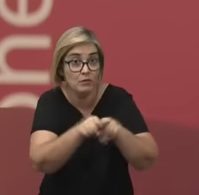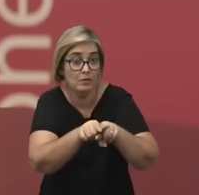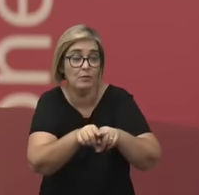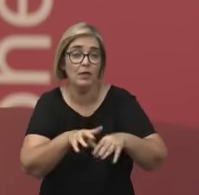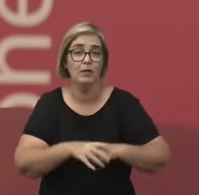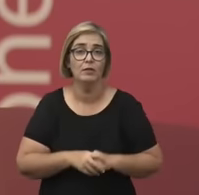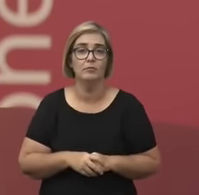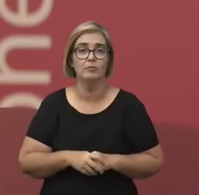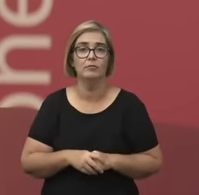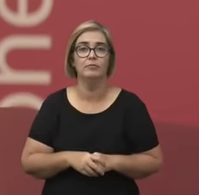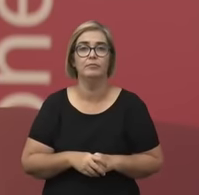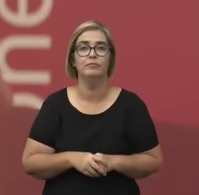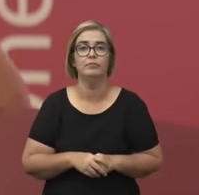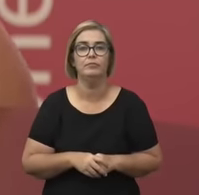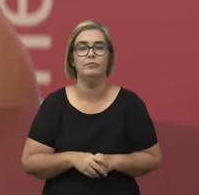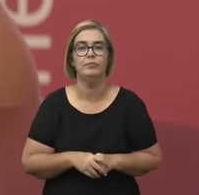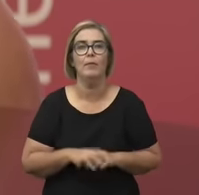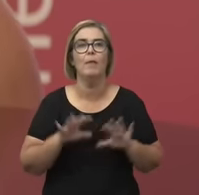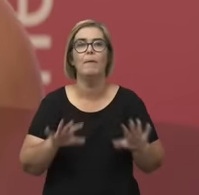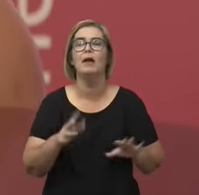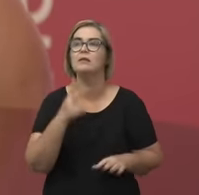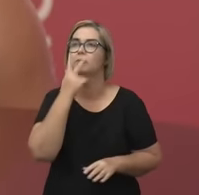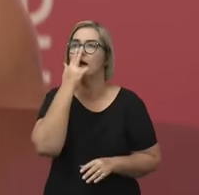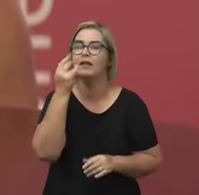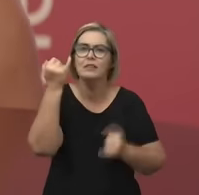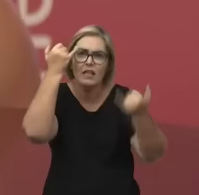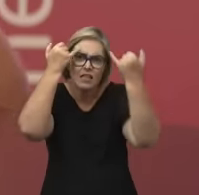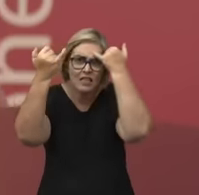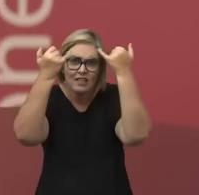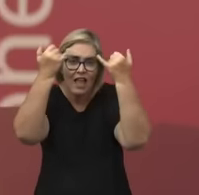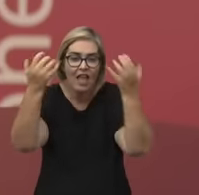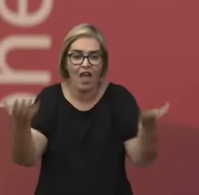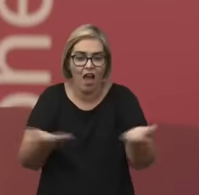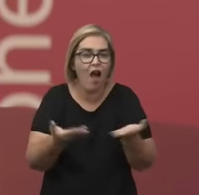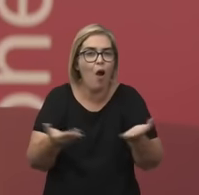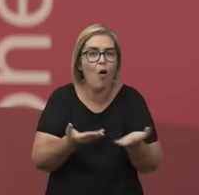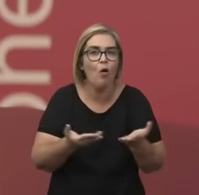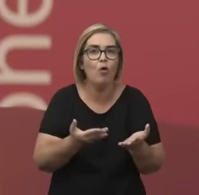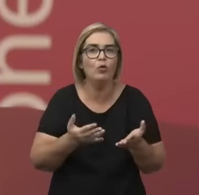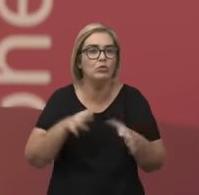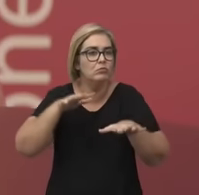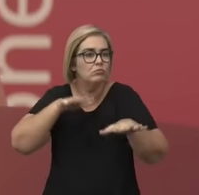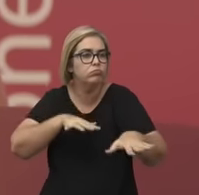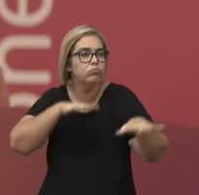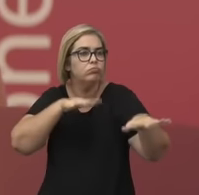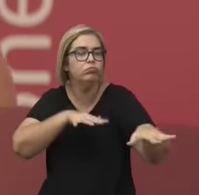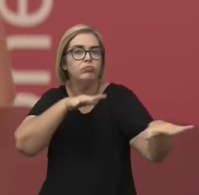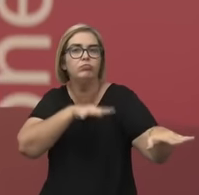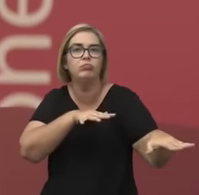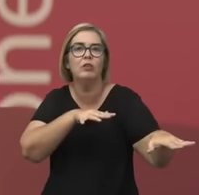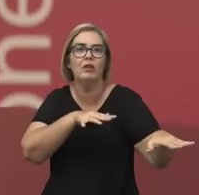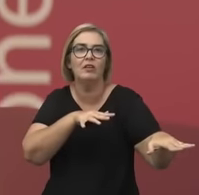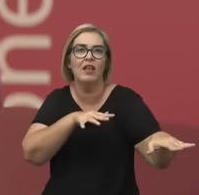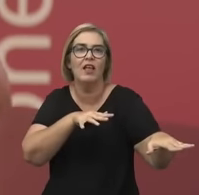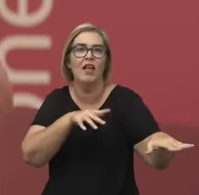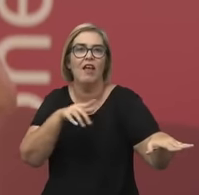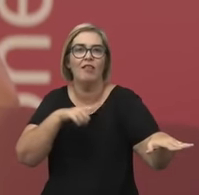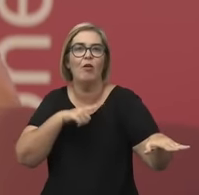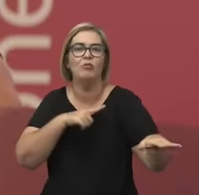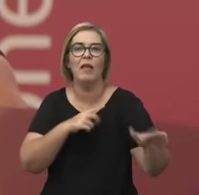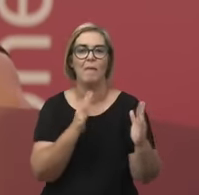são... Quando as ideias formam o que o feminismo chama de ondas, né?